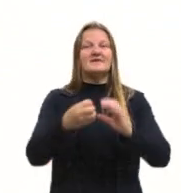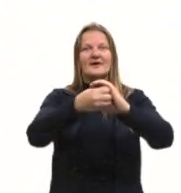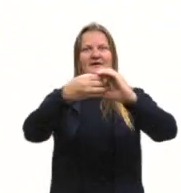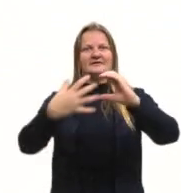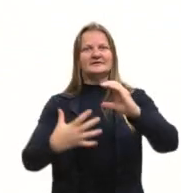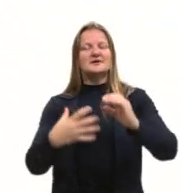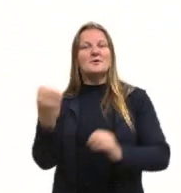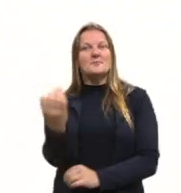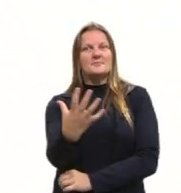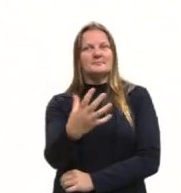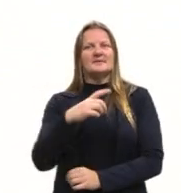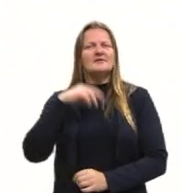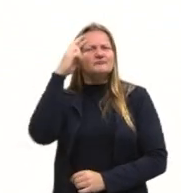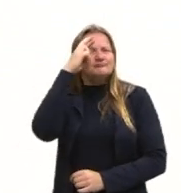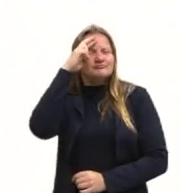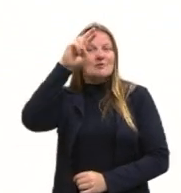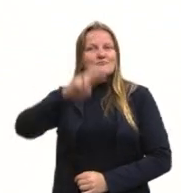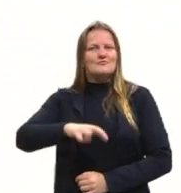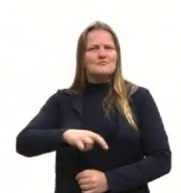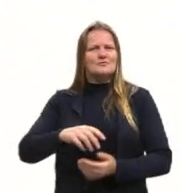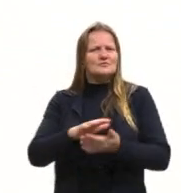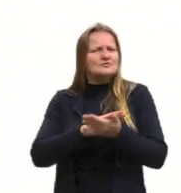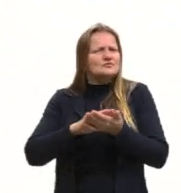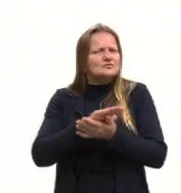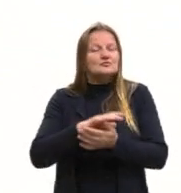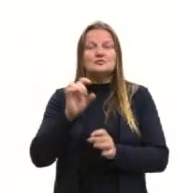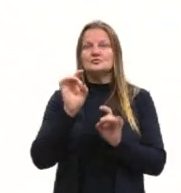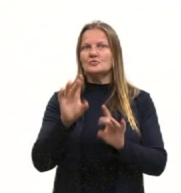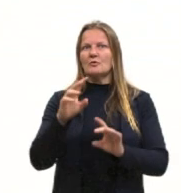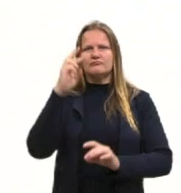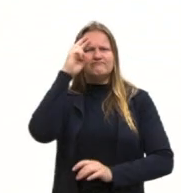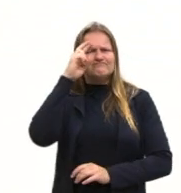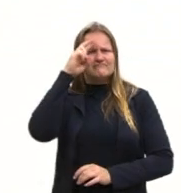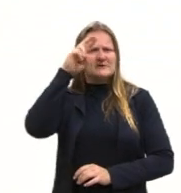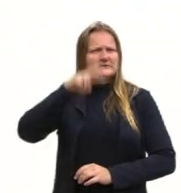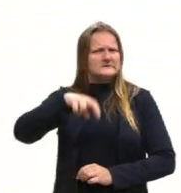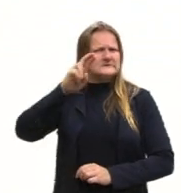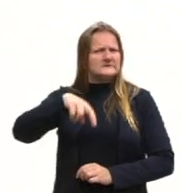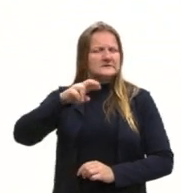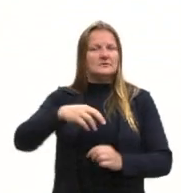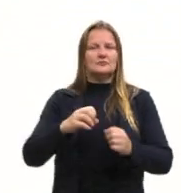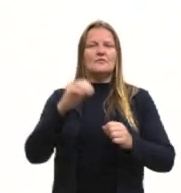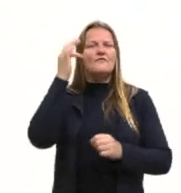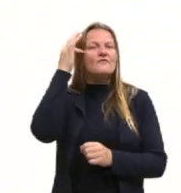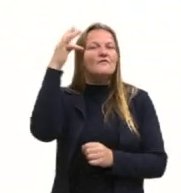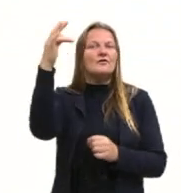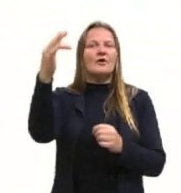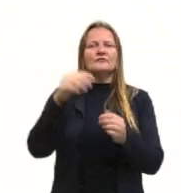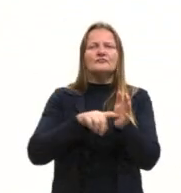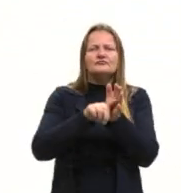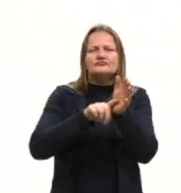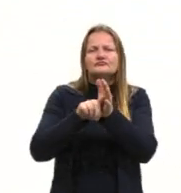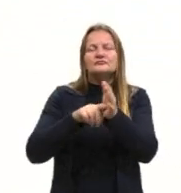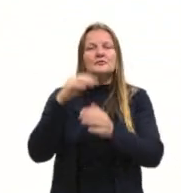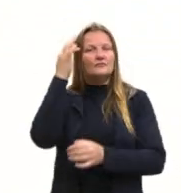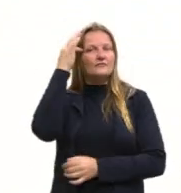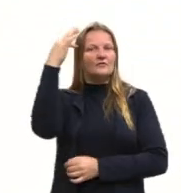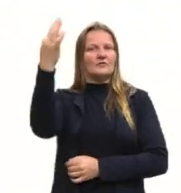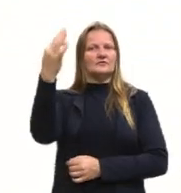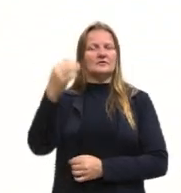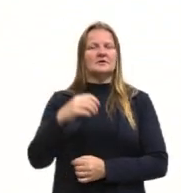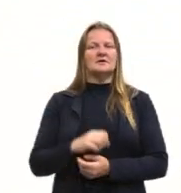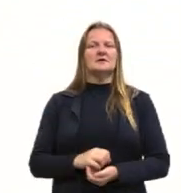é a razão. O pensamento puramente racional. São vários filósofos, mas a expressão máxima ali é o René